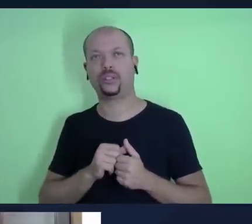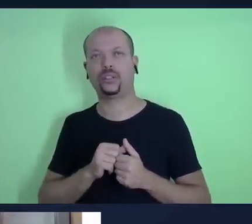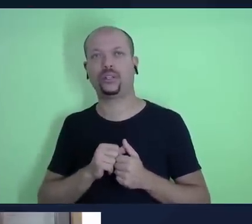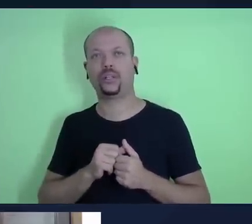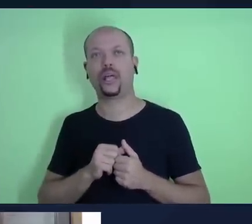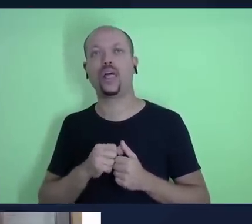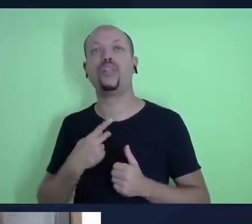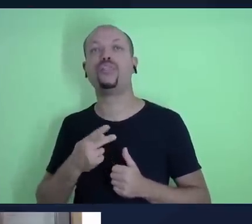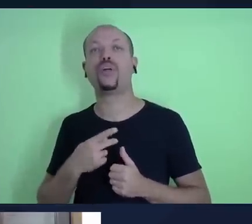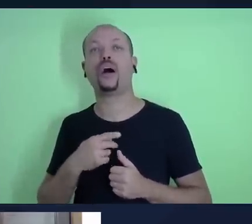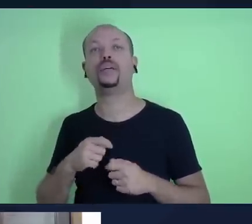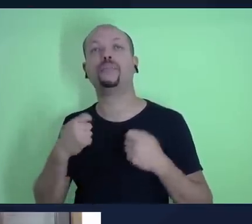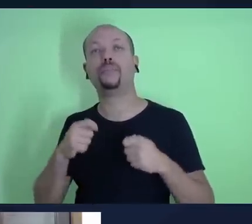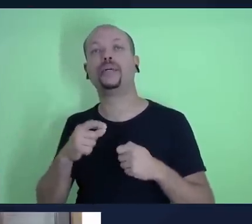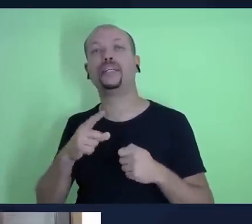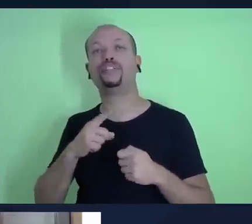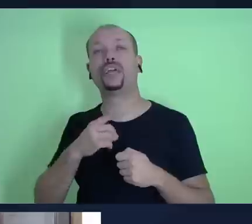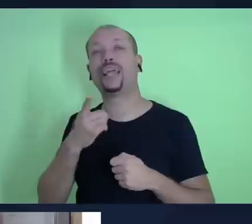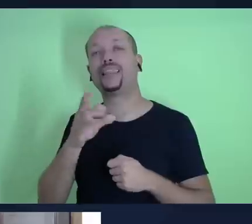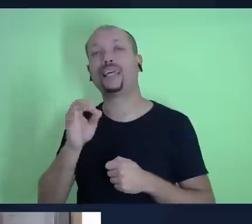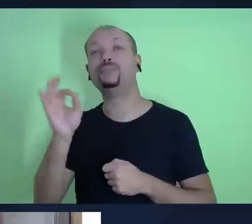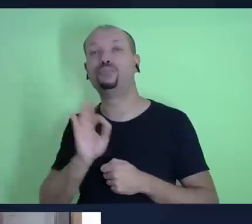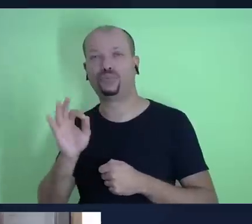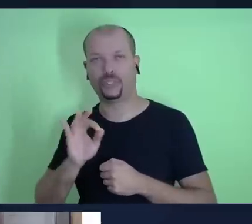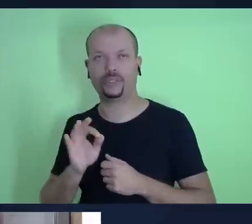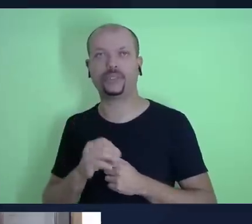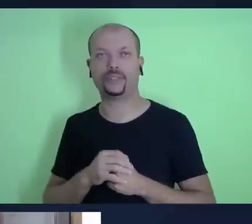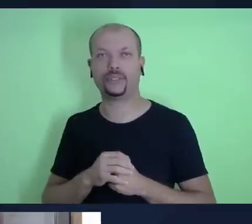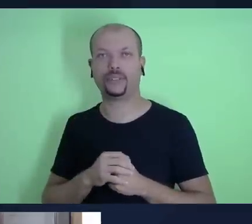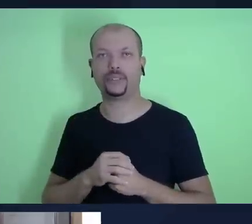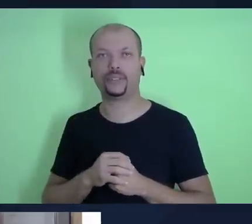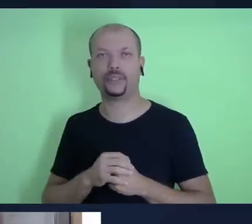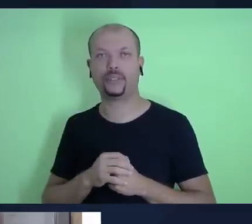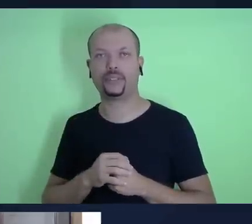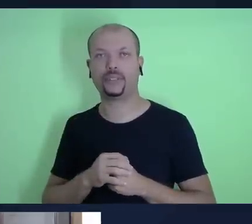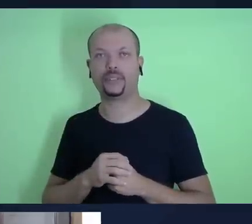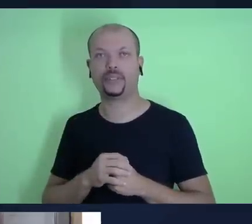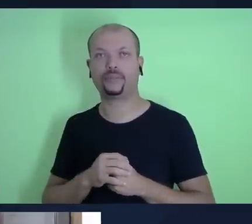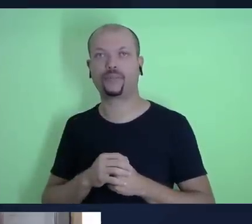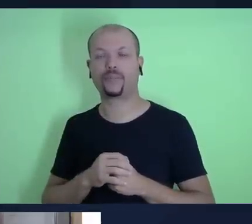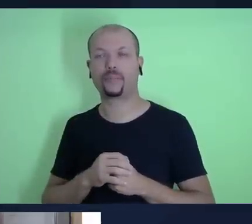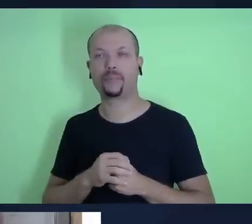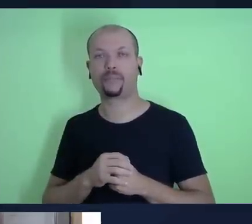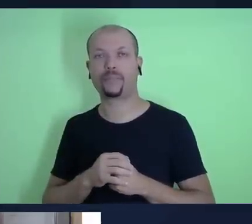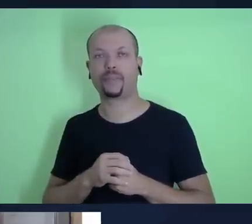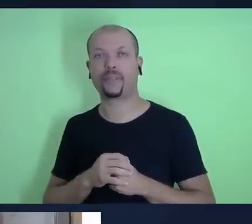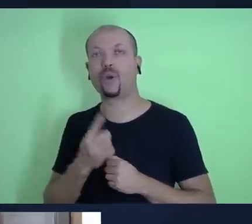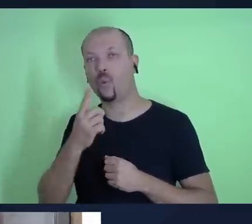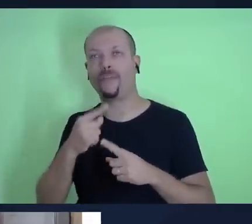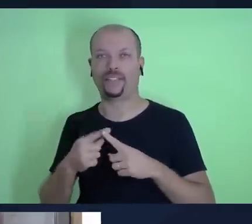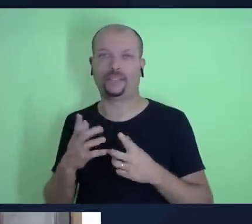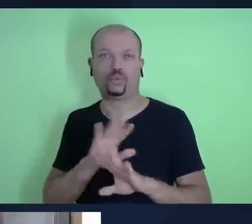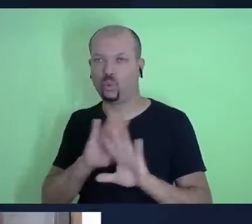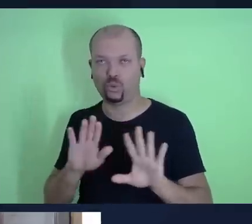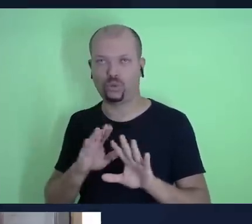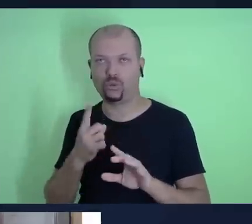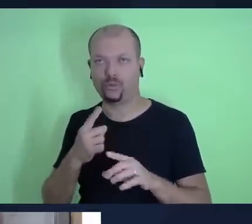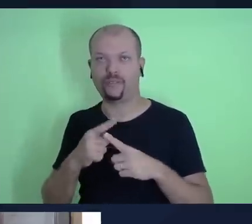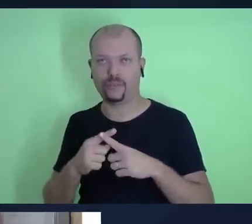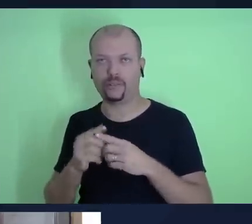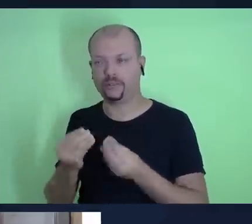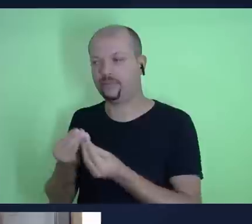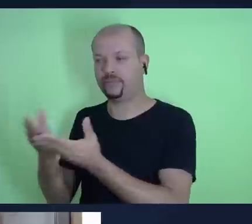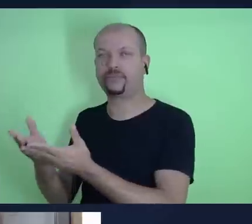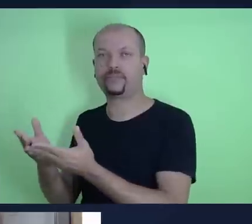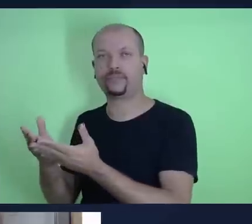a gente vai tirar 10% né e vai tirar esse 10% uma vez e vai fazer isso